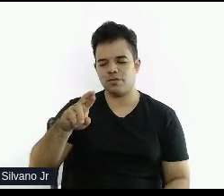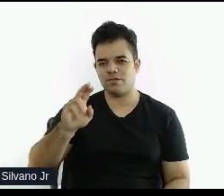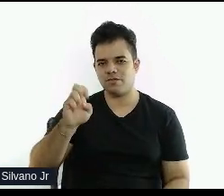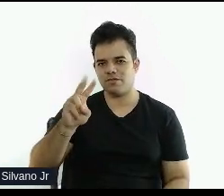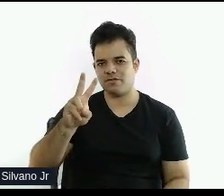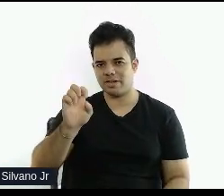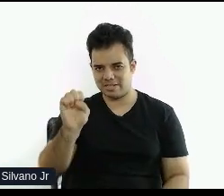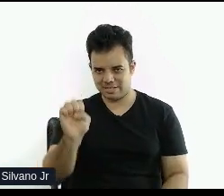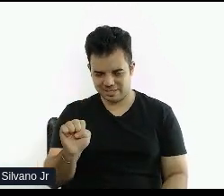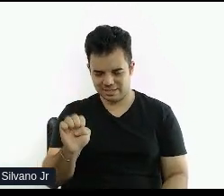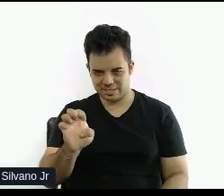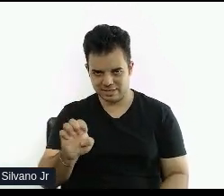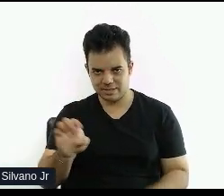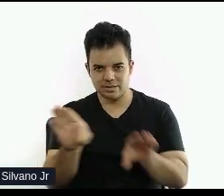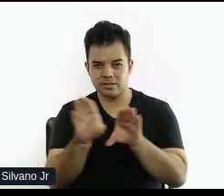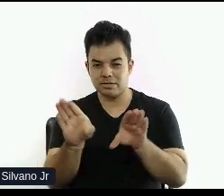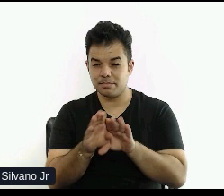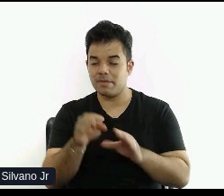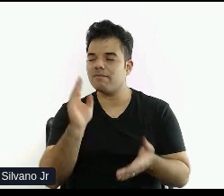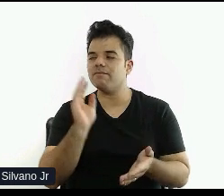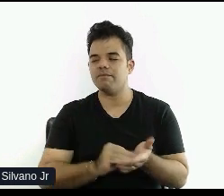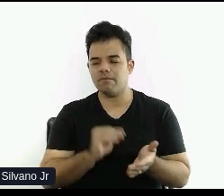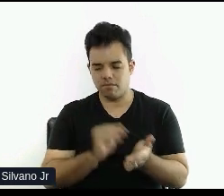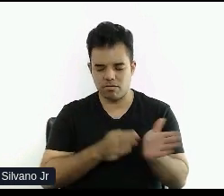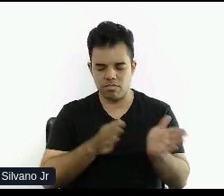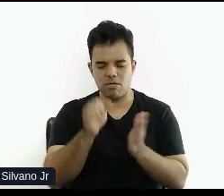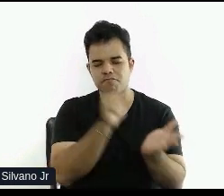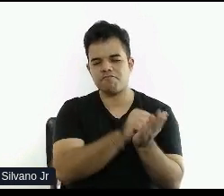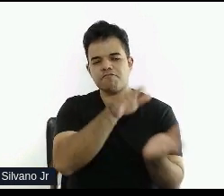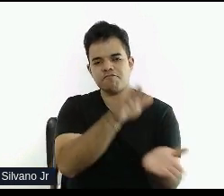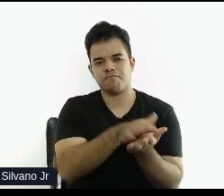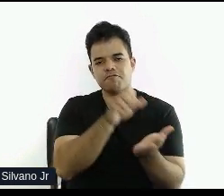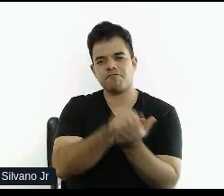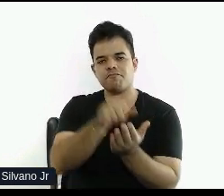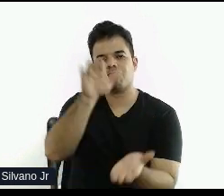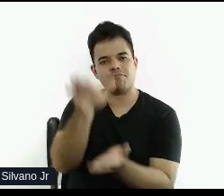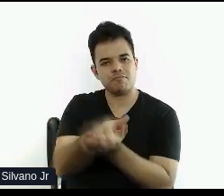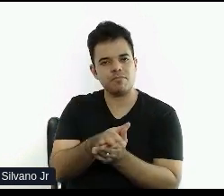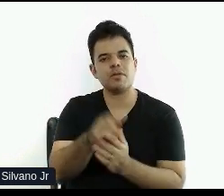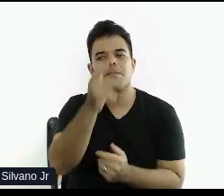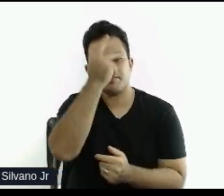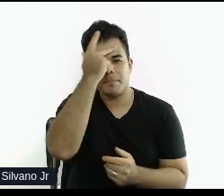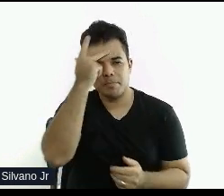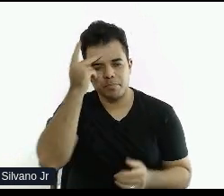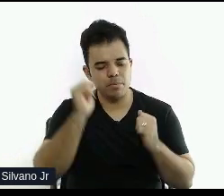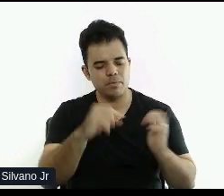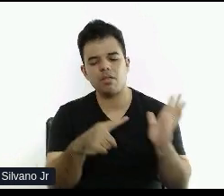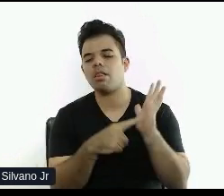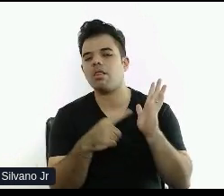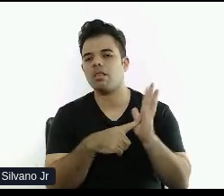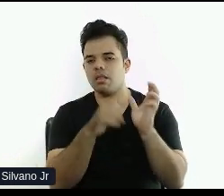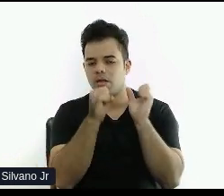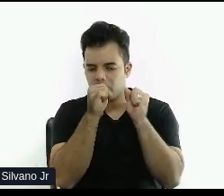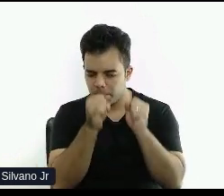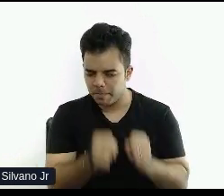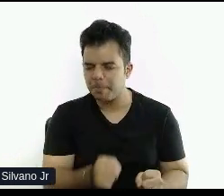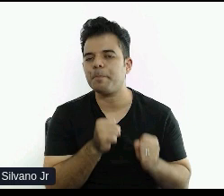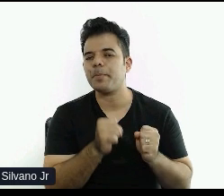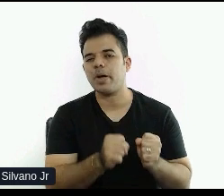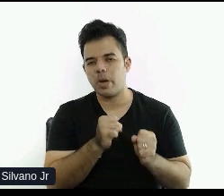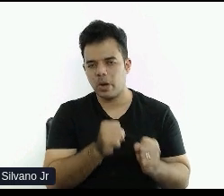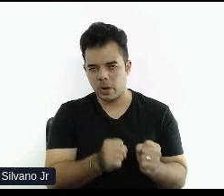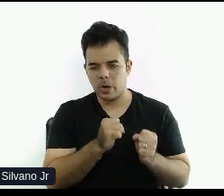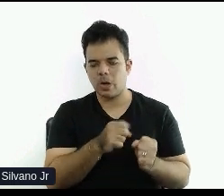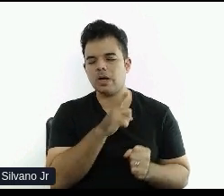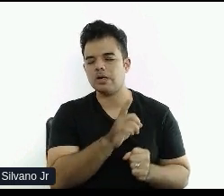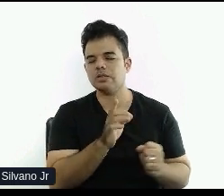um site acessível ali para pessoas com deficiência. Existem canais que as pessoas podem fazer denúncias para falar que um site não está acessível, não está atendendo a demanda